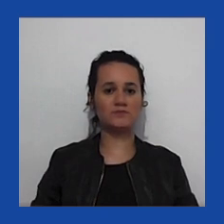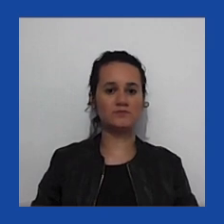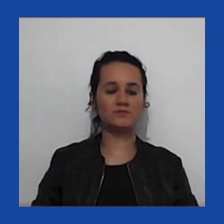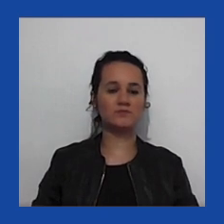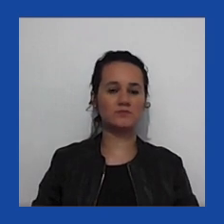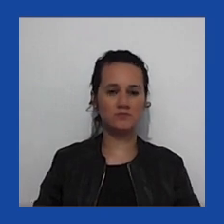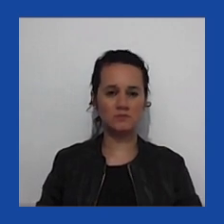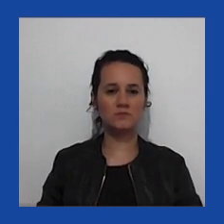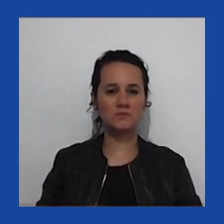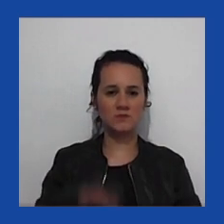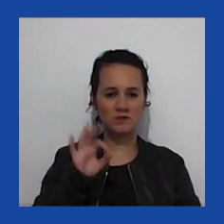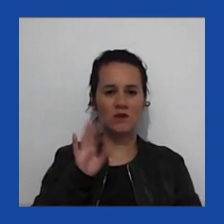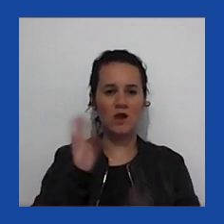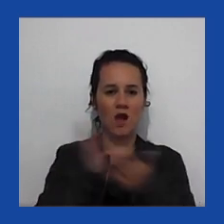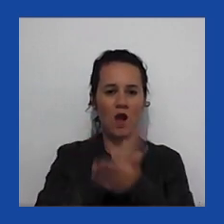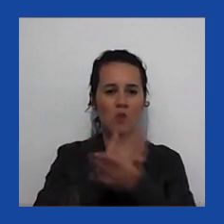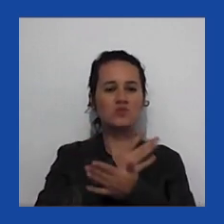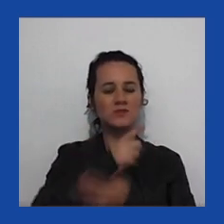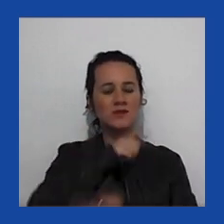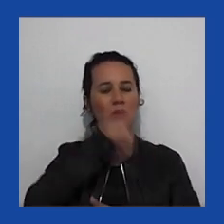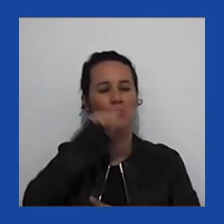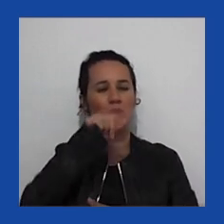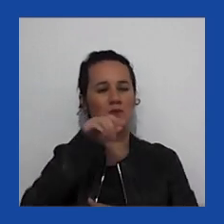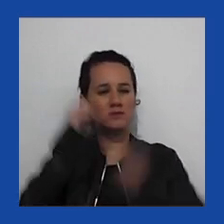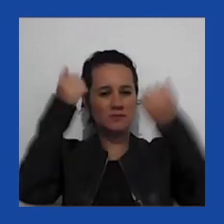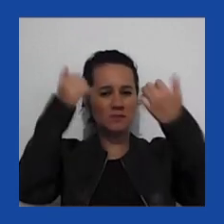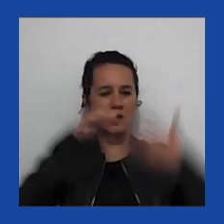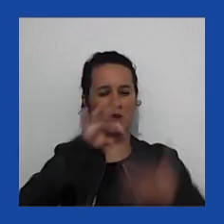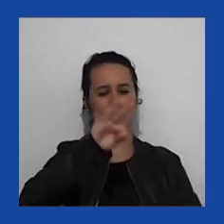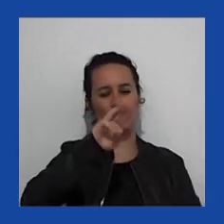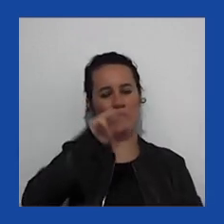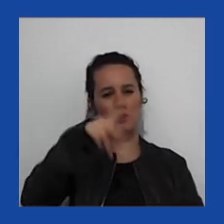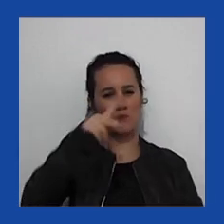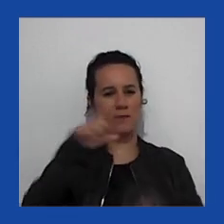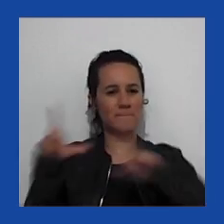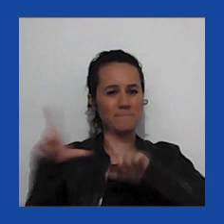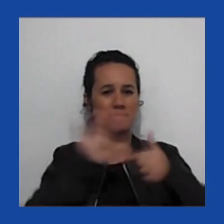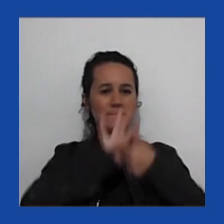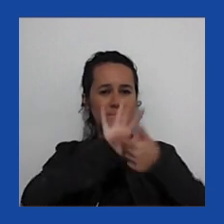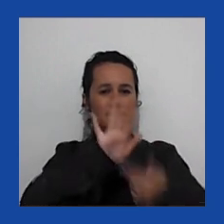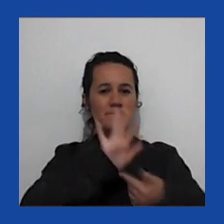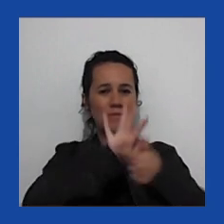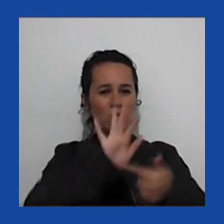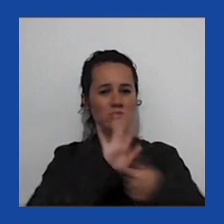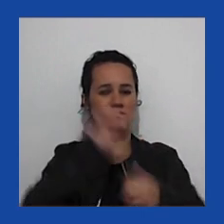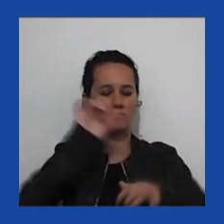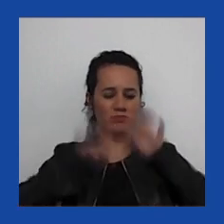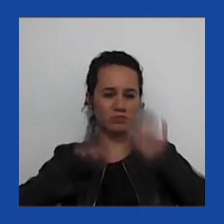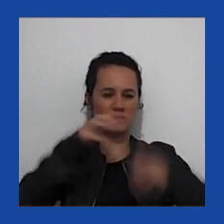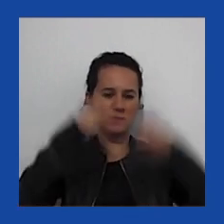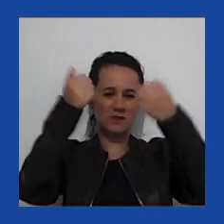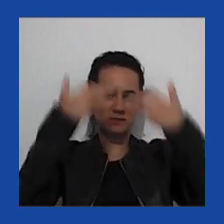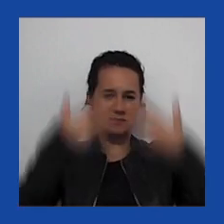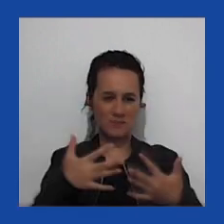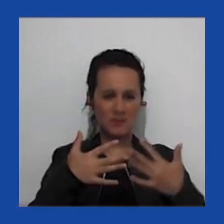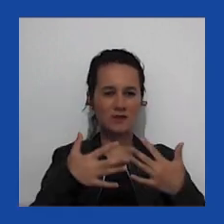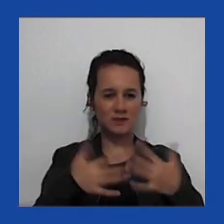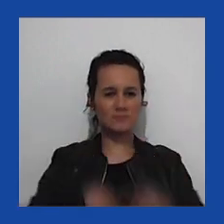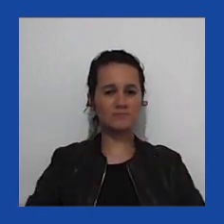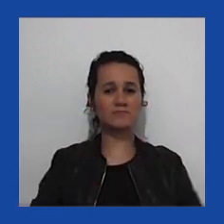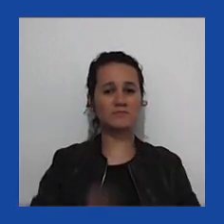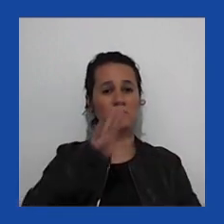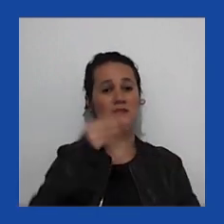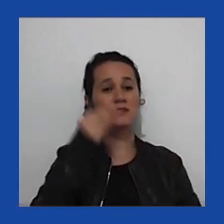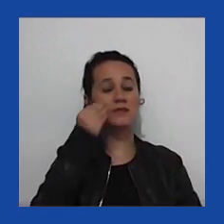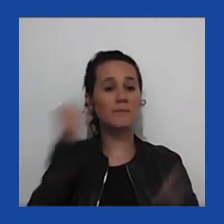isso são alguns tweets do Trump que mostram essas posições que eu estava descrevendo um minuto antes, mas se podemos